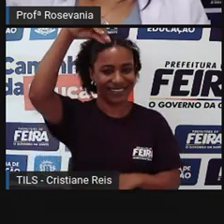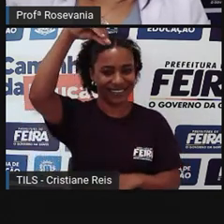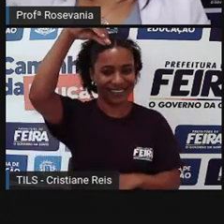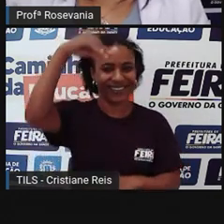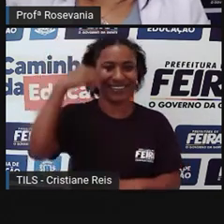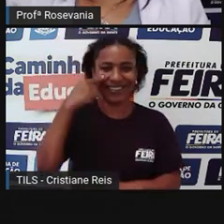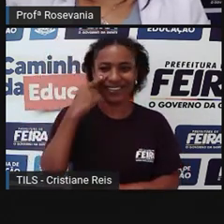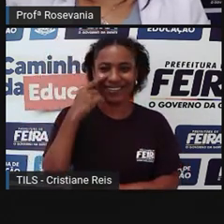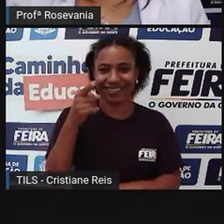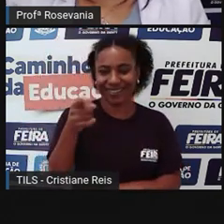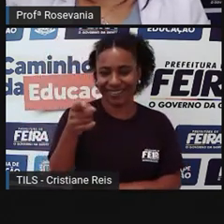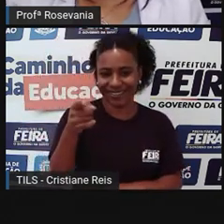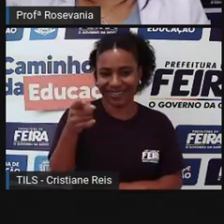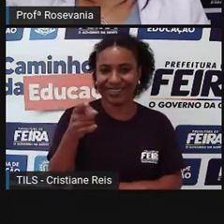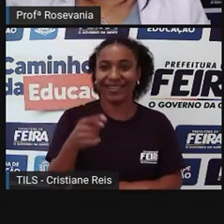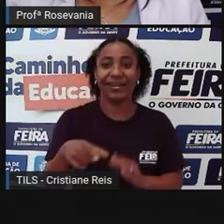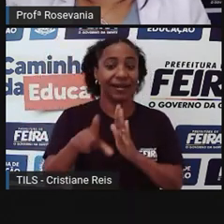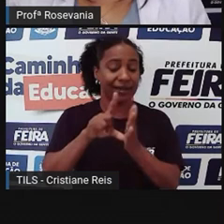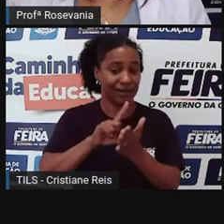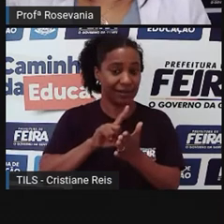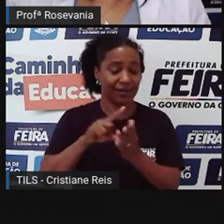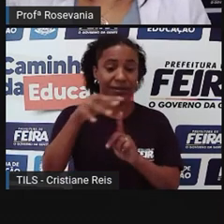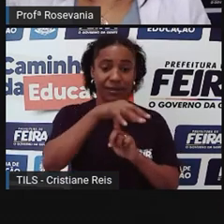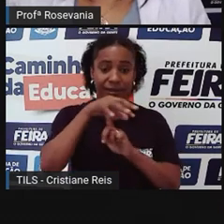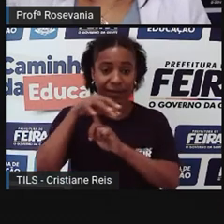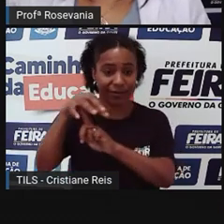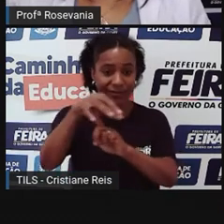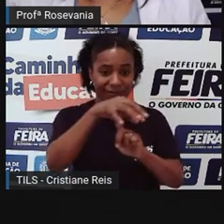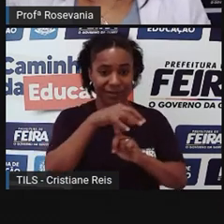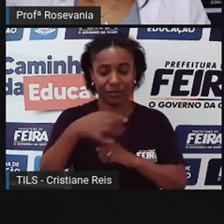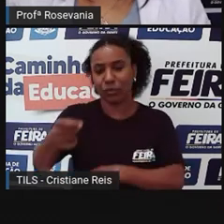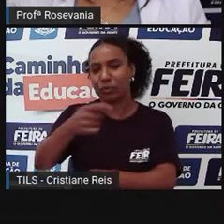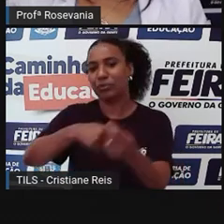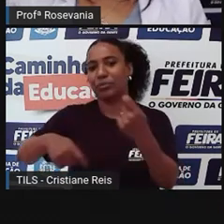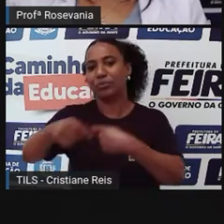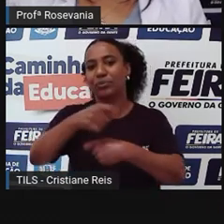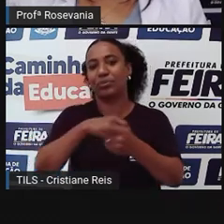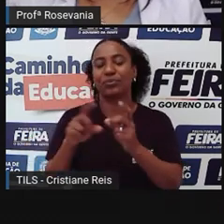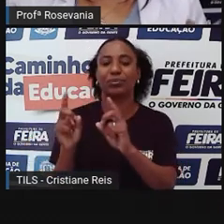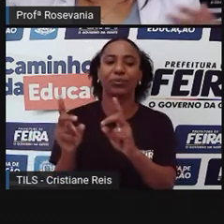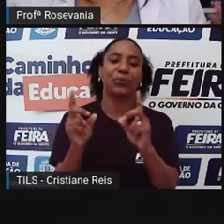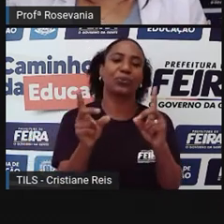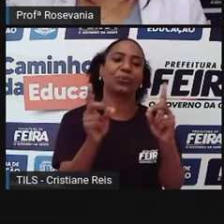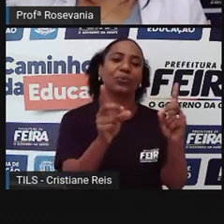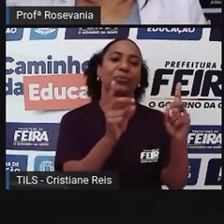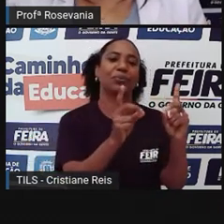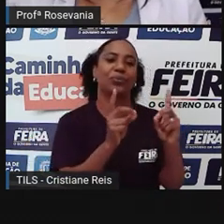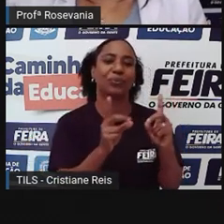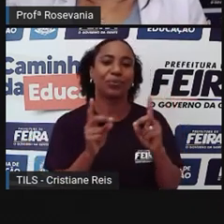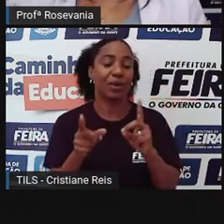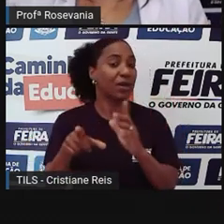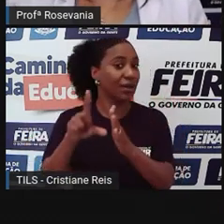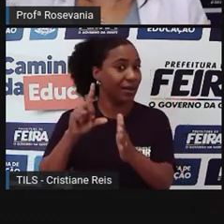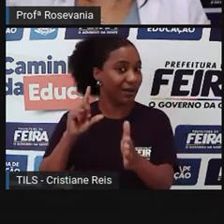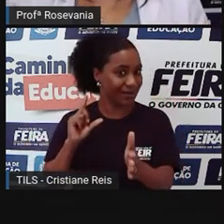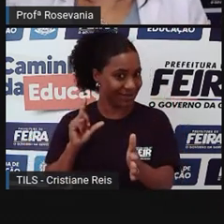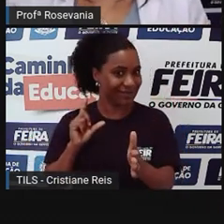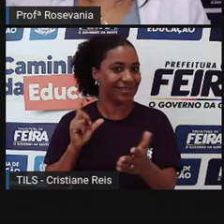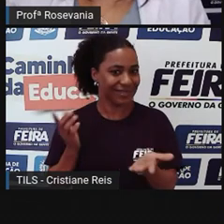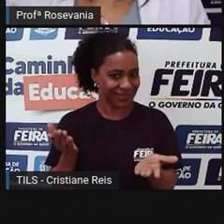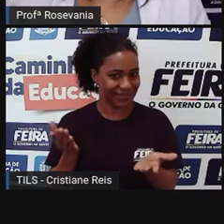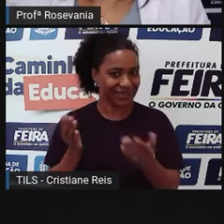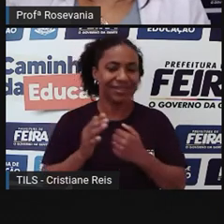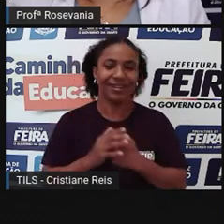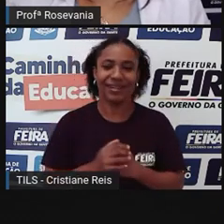espaço aqui, antes era a feira popular, então perceba que os ambulantes hoje já foram, né, parte deles já foram retirados daí,